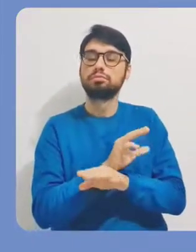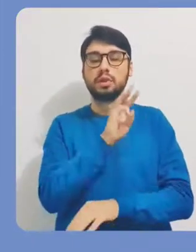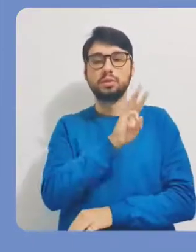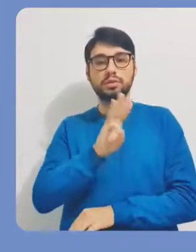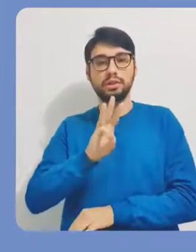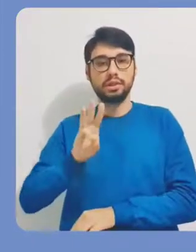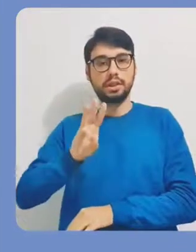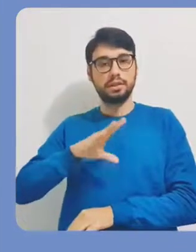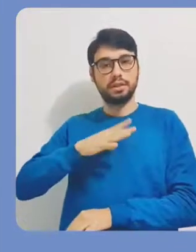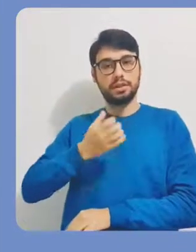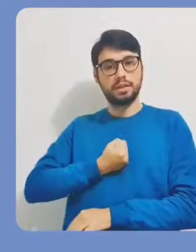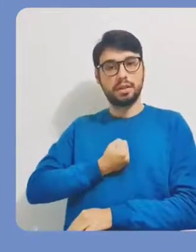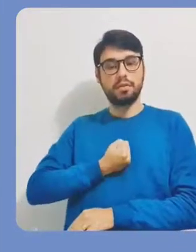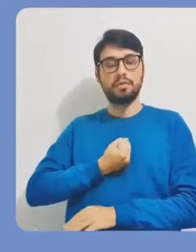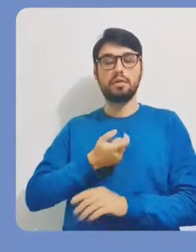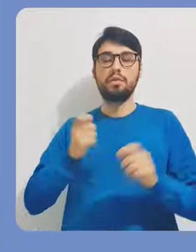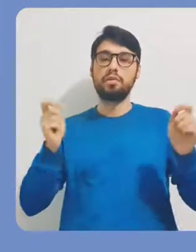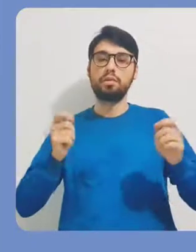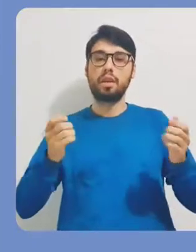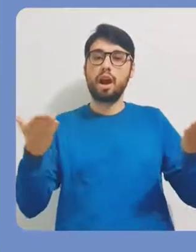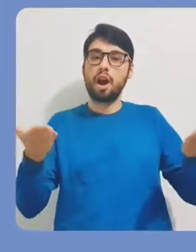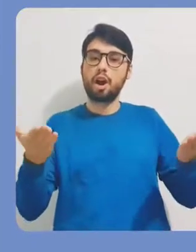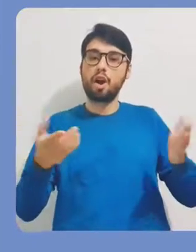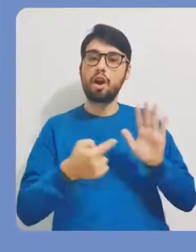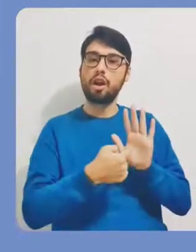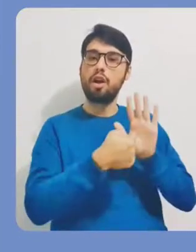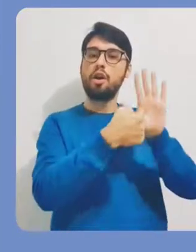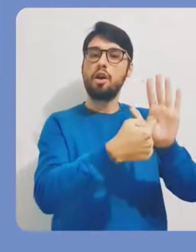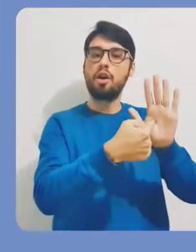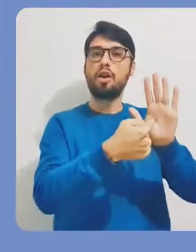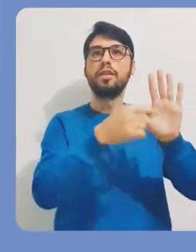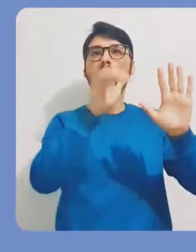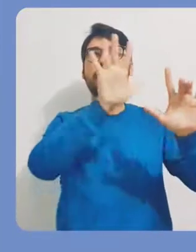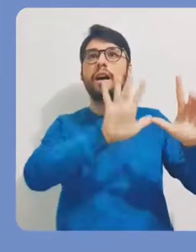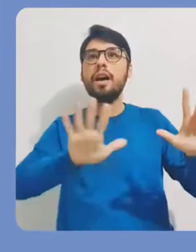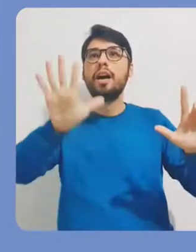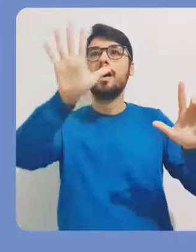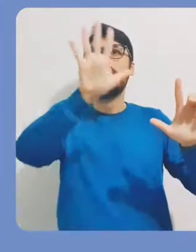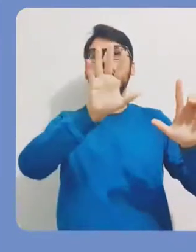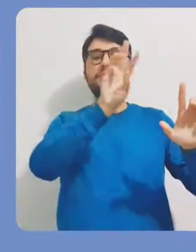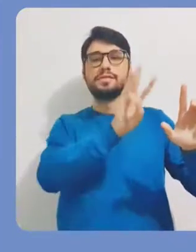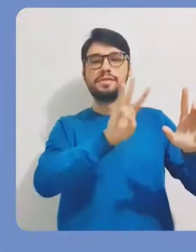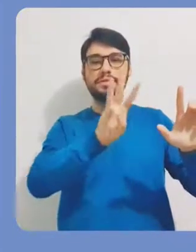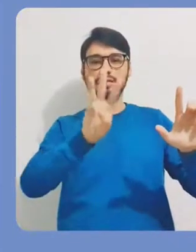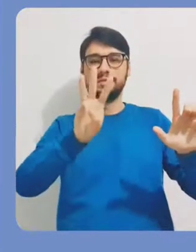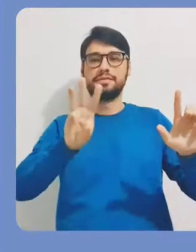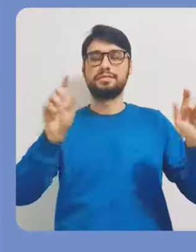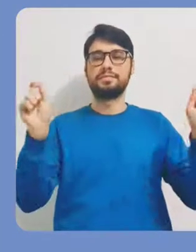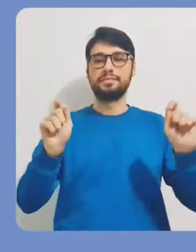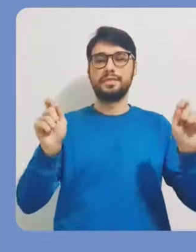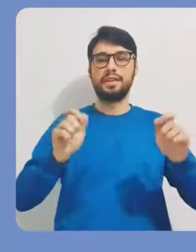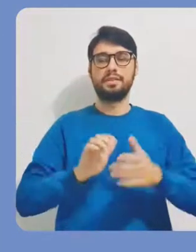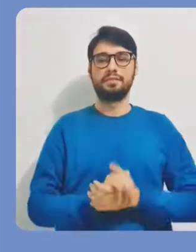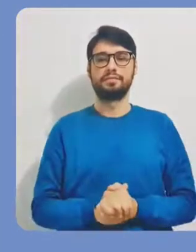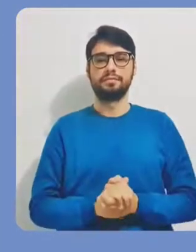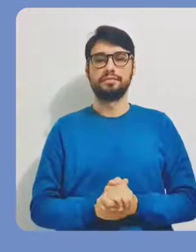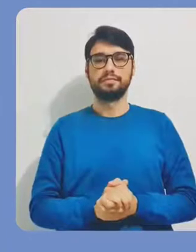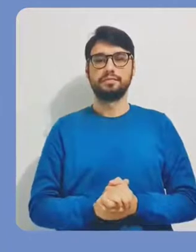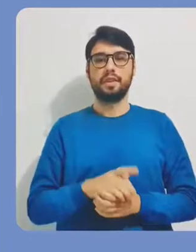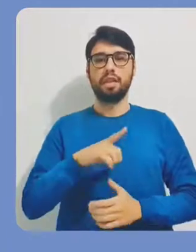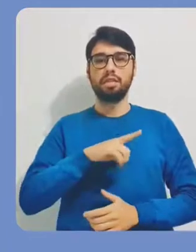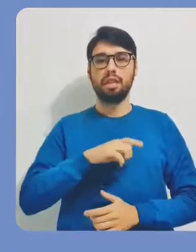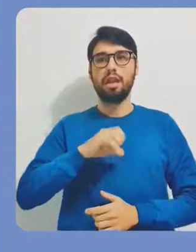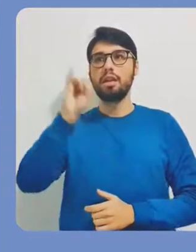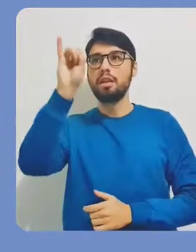Pronto. O nosso site já está salvo. Então, eu posso agora visualizar a nossa página. Nossa página, né? Vejam que